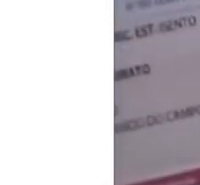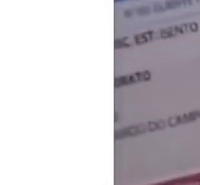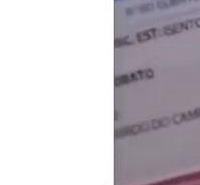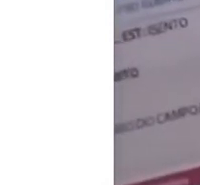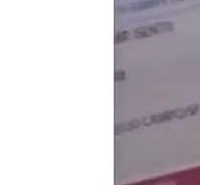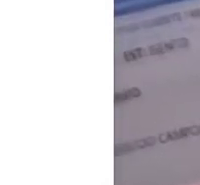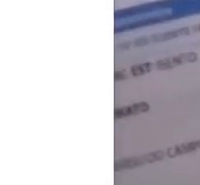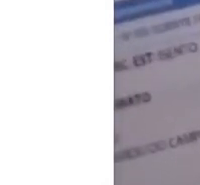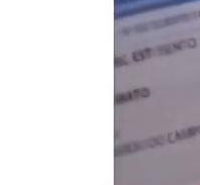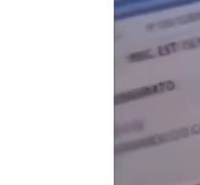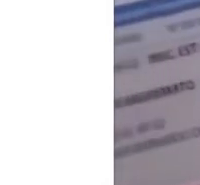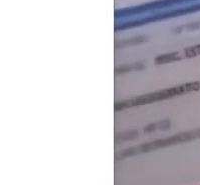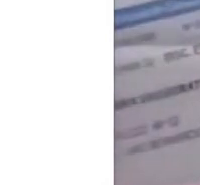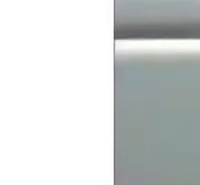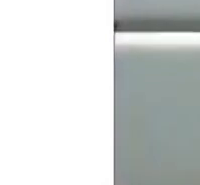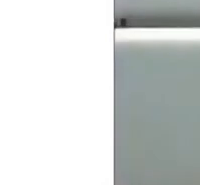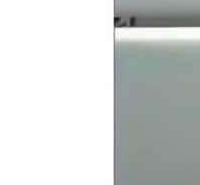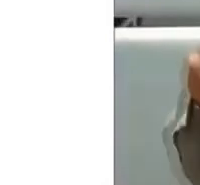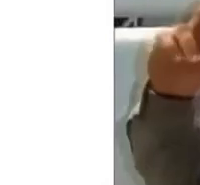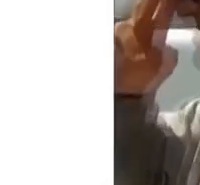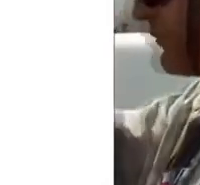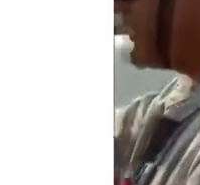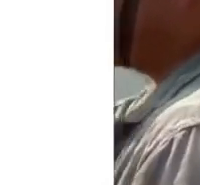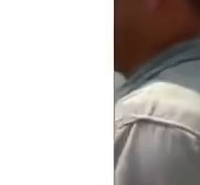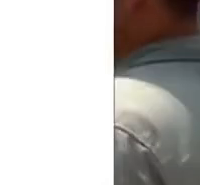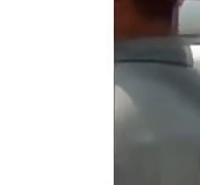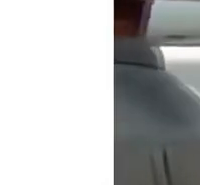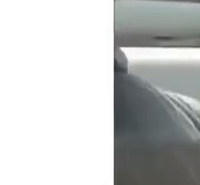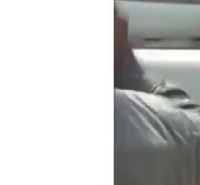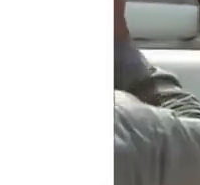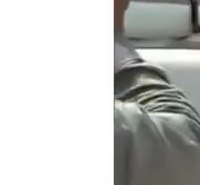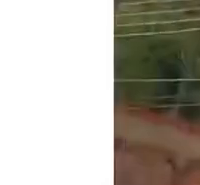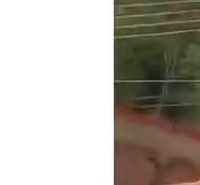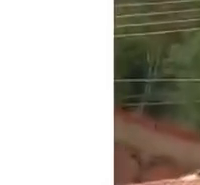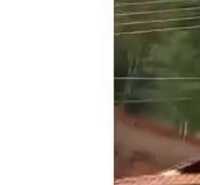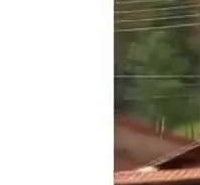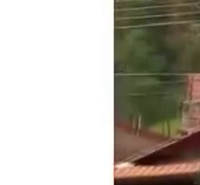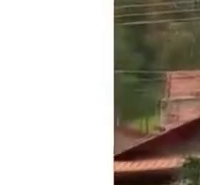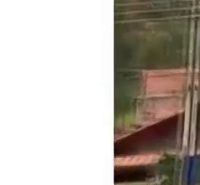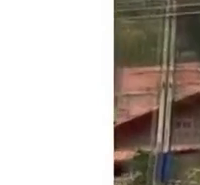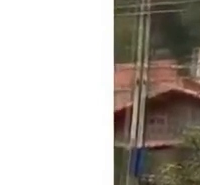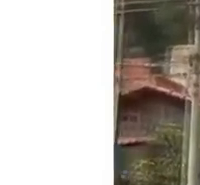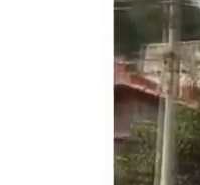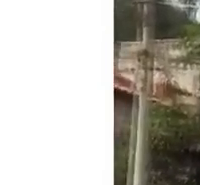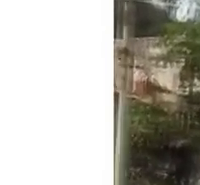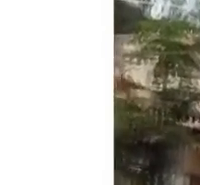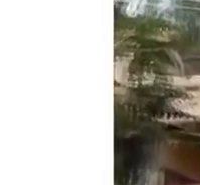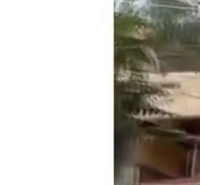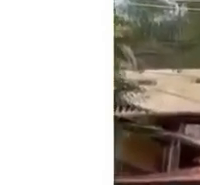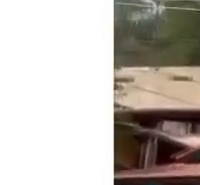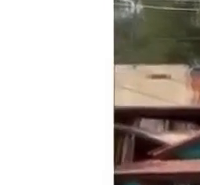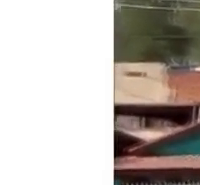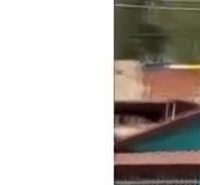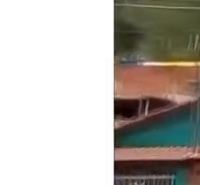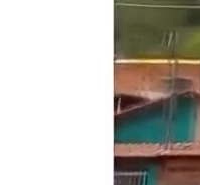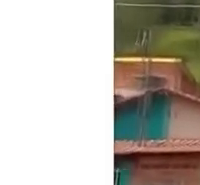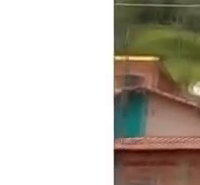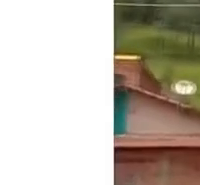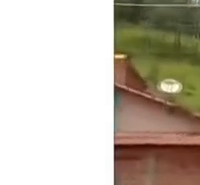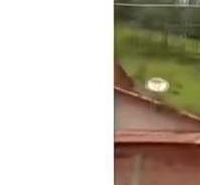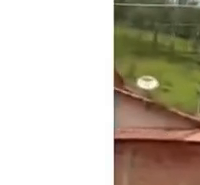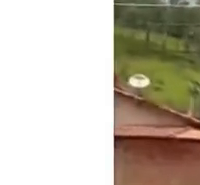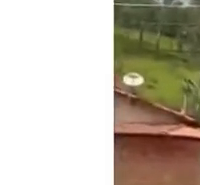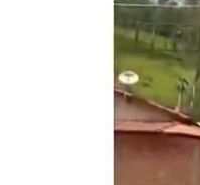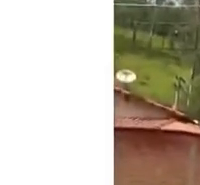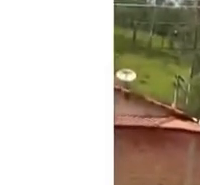Para ajudar consumidores a economizar, a ANEL, agência de energia elétrica, criou a tarifa branca, um regime de preço que